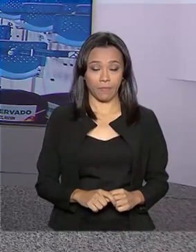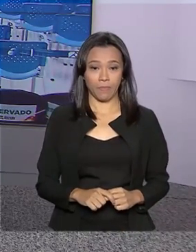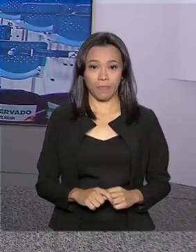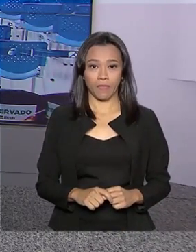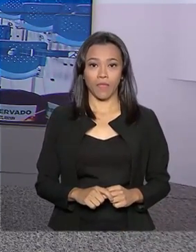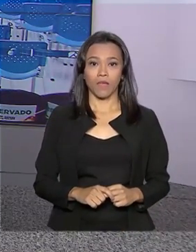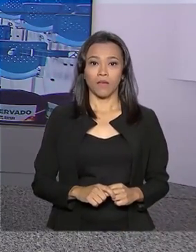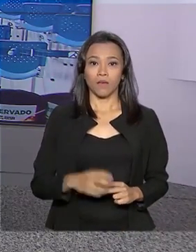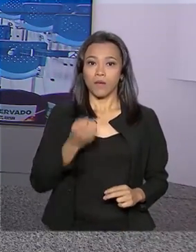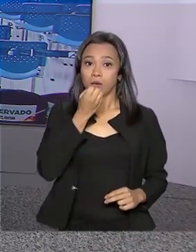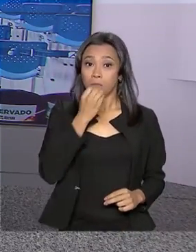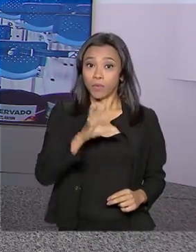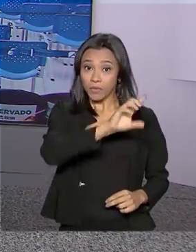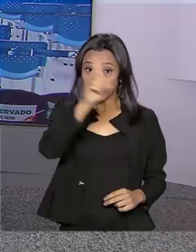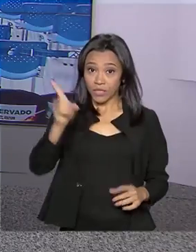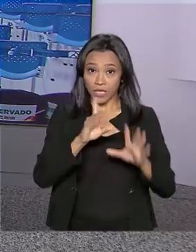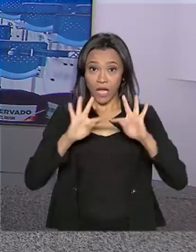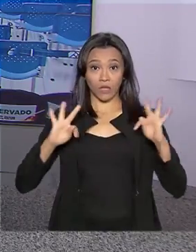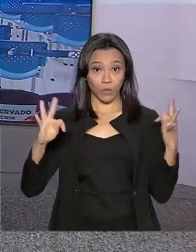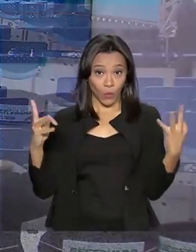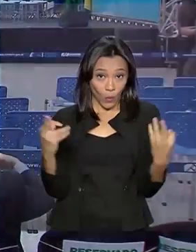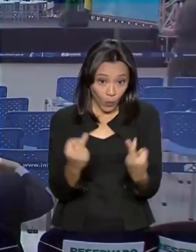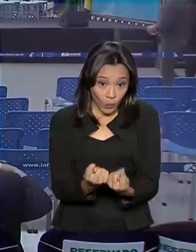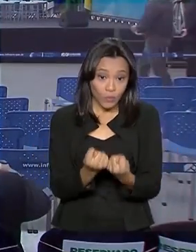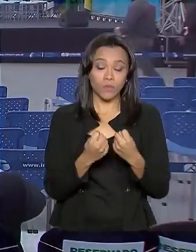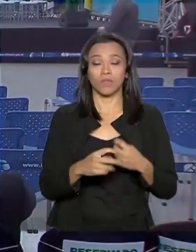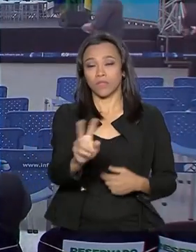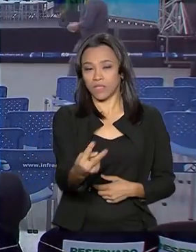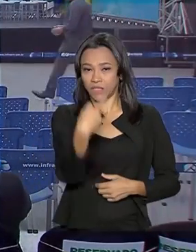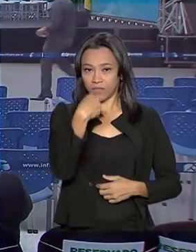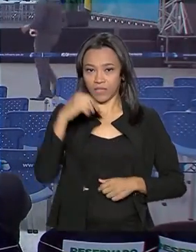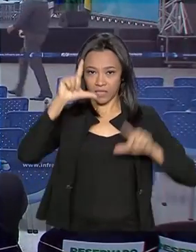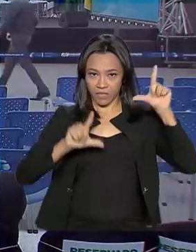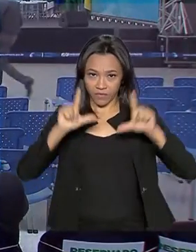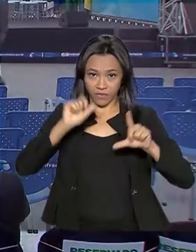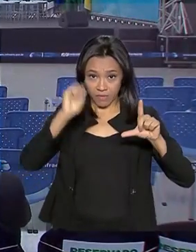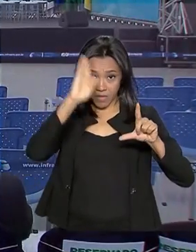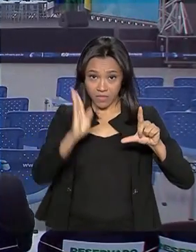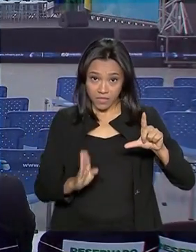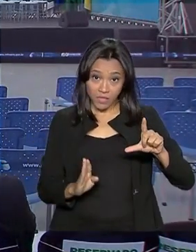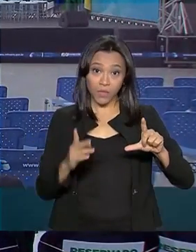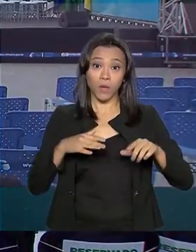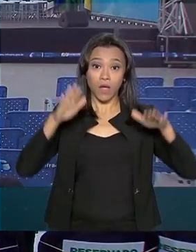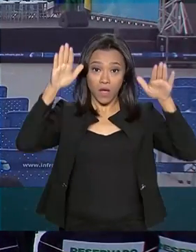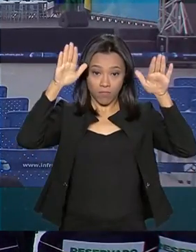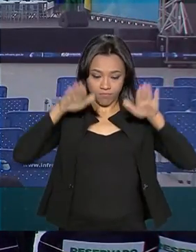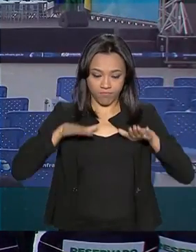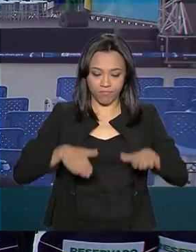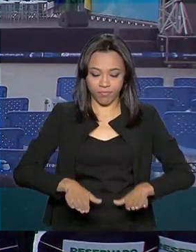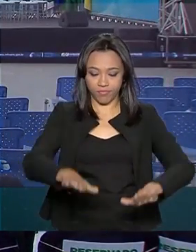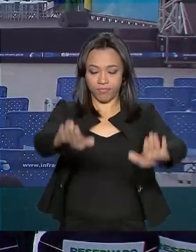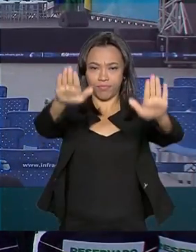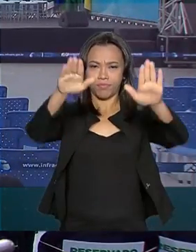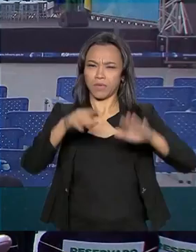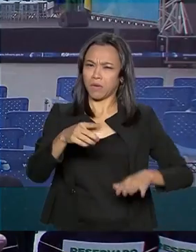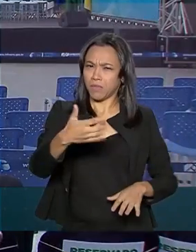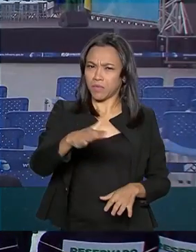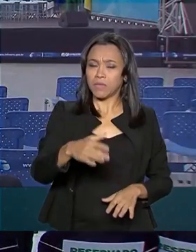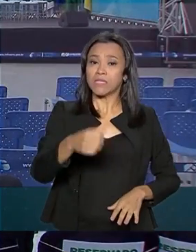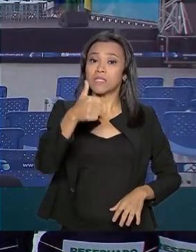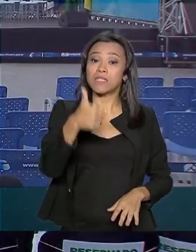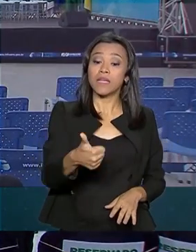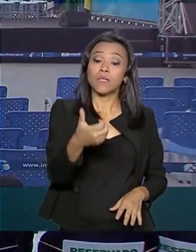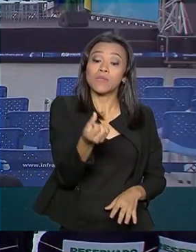Olá Carla, bom dia. Bom dia a todos que nos acompanham aqui na TV Brasil. A obra do novo aeroporto de Macapá custou pouco mais de